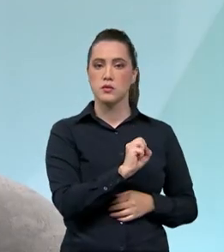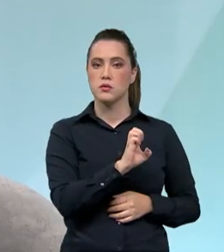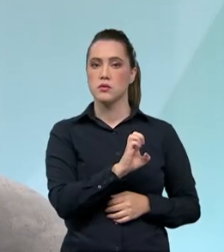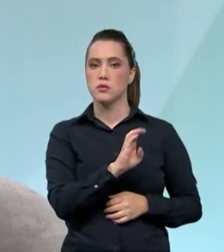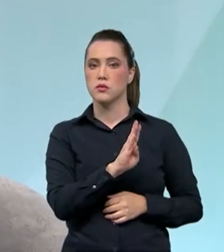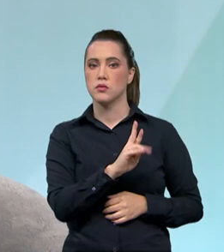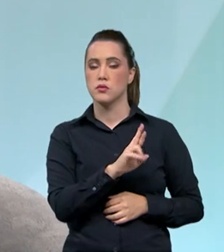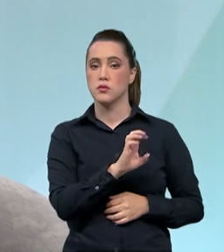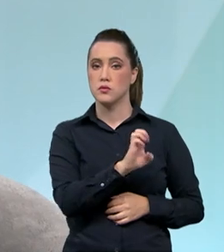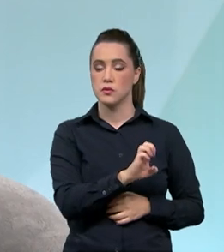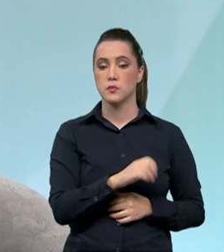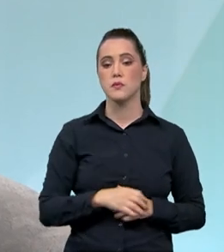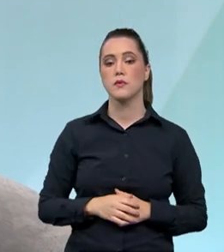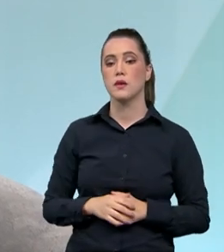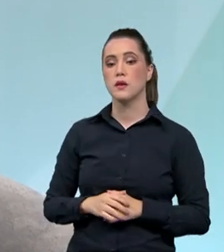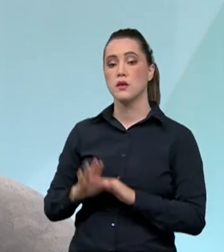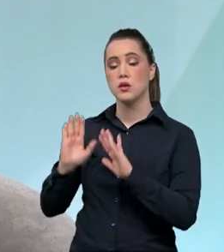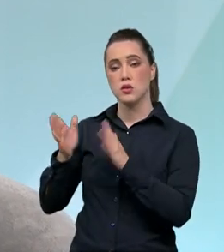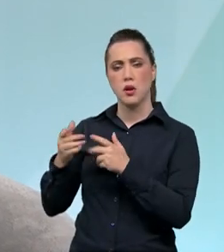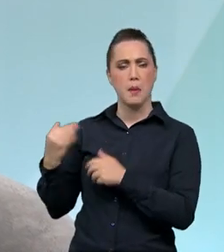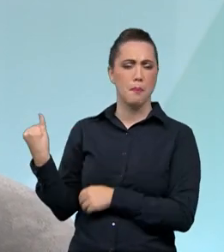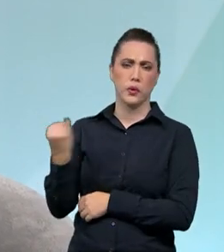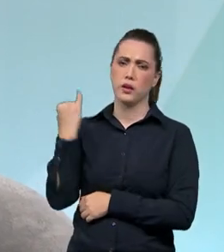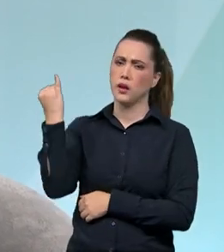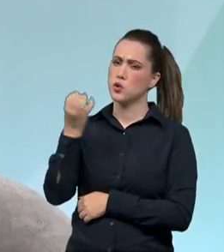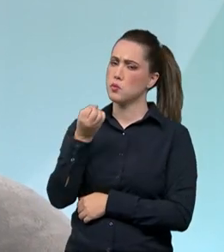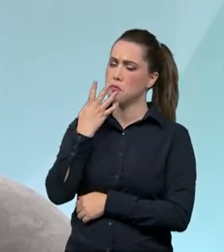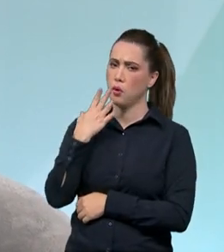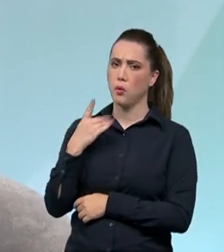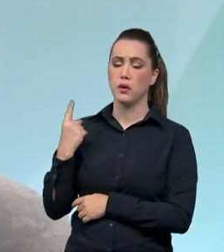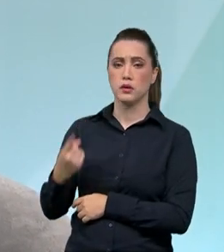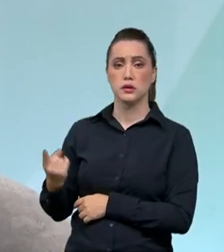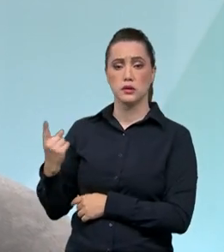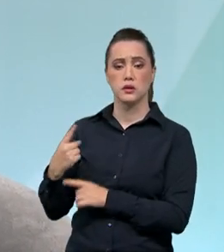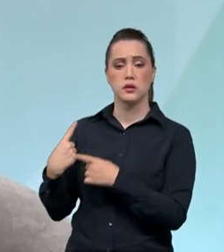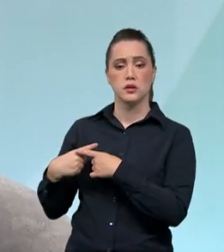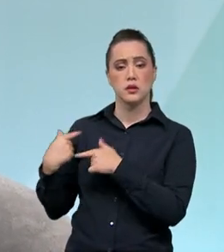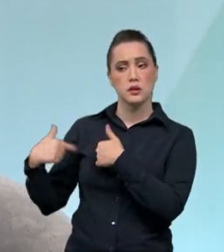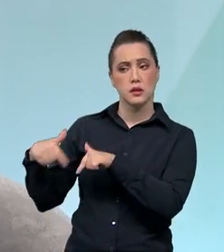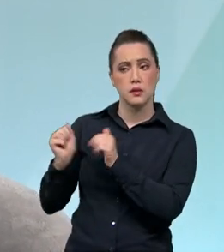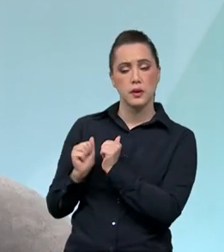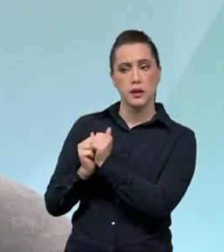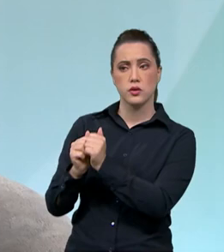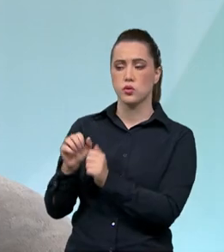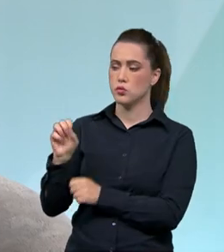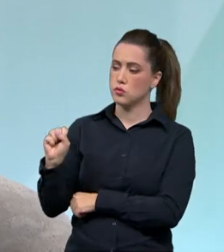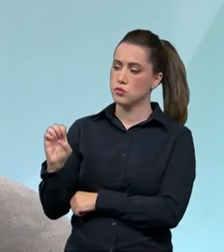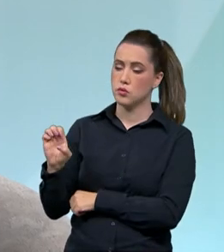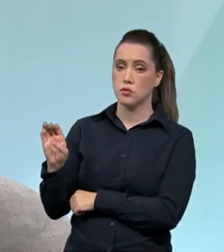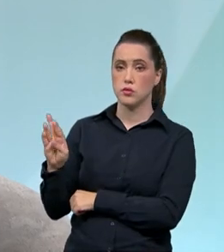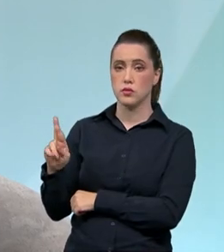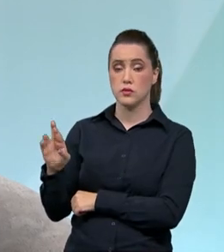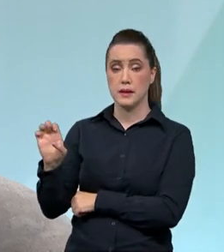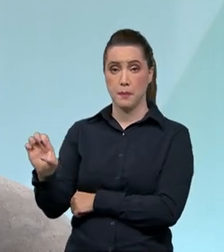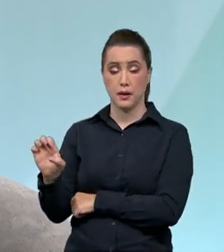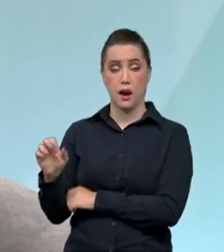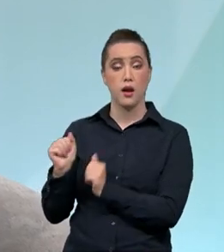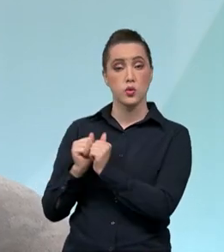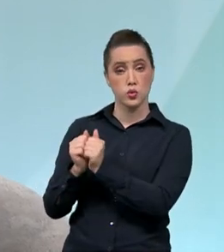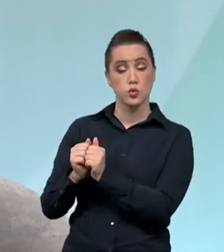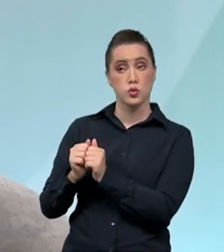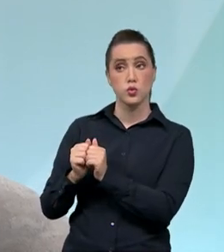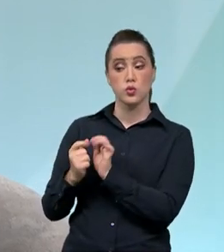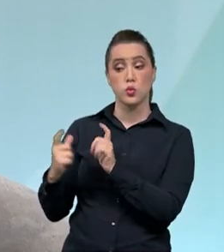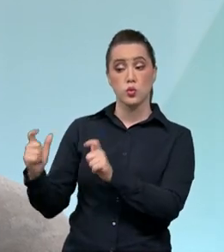frutífera, como falei anteriormente, assim, tem sido muito bom trabalhar junto ao Sebrae na divulgação dos destinos brasileiros.